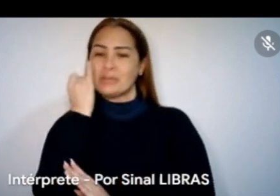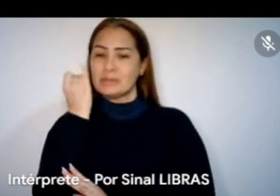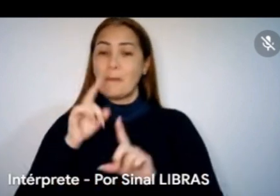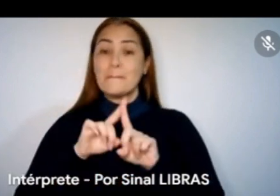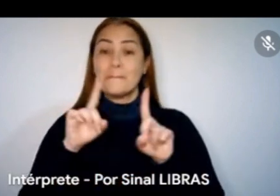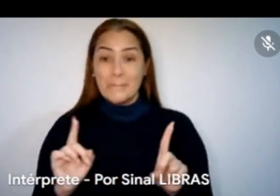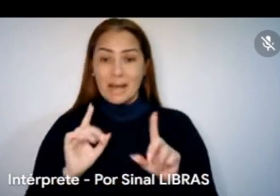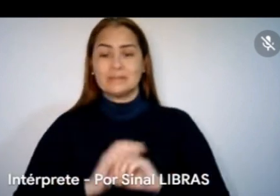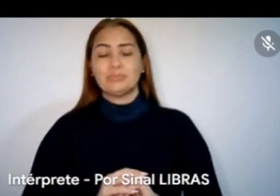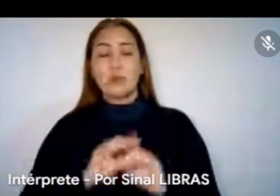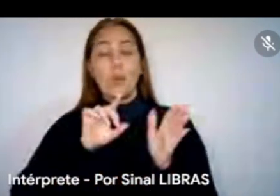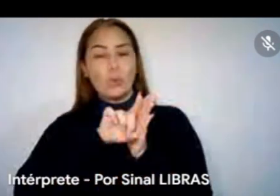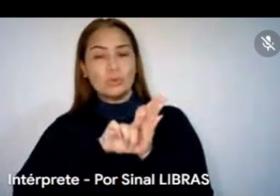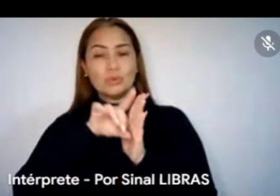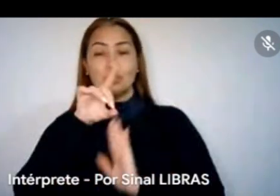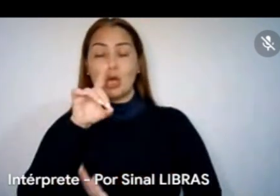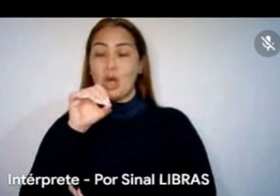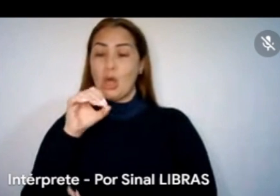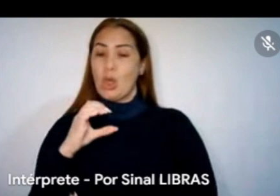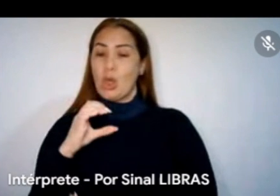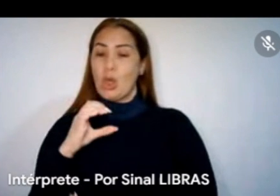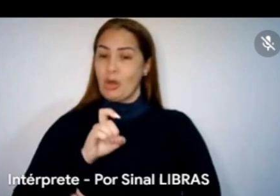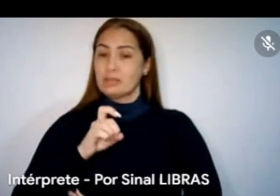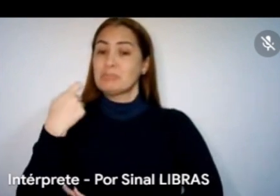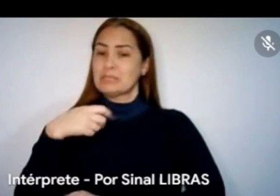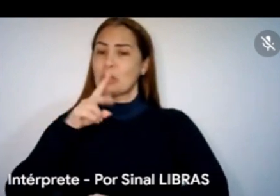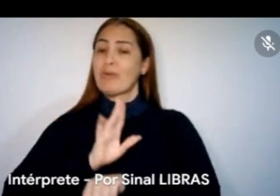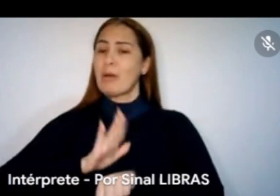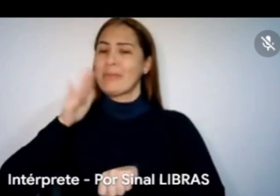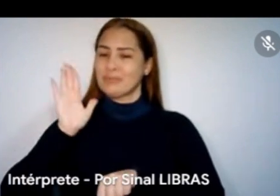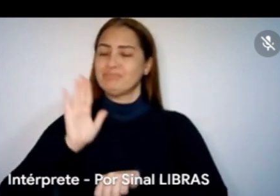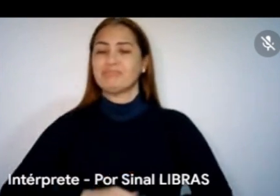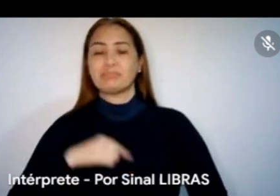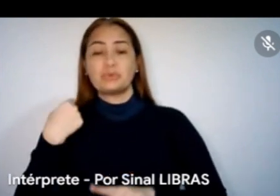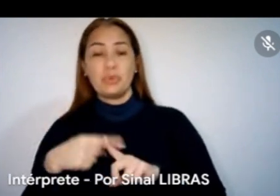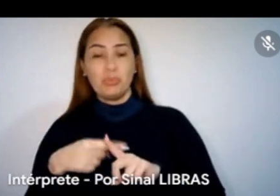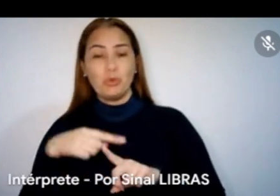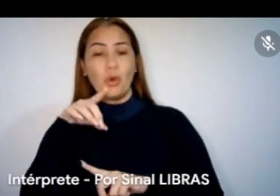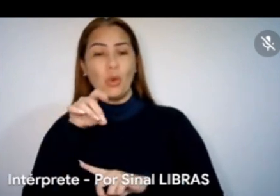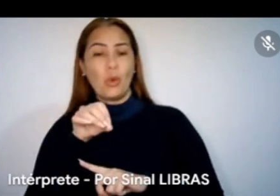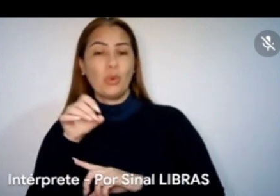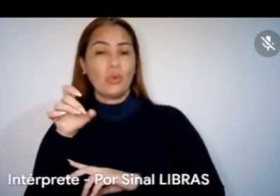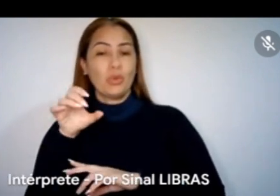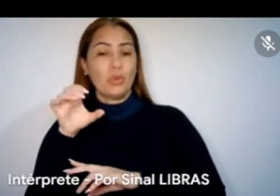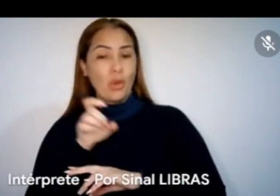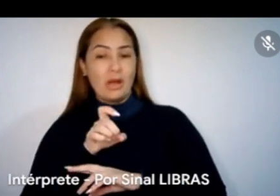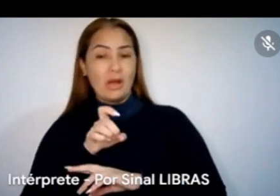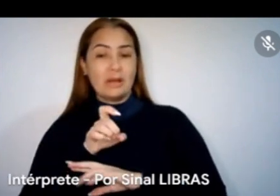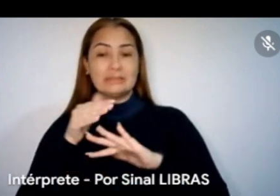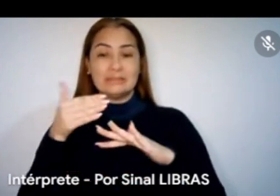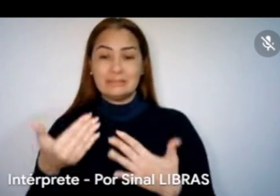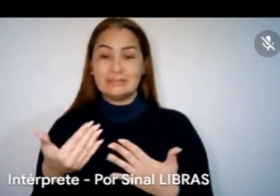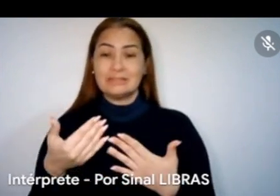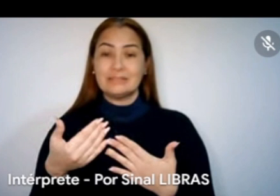acho ela que a gente tem que cuidar com ela com mais atenção, gente. Porque esse docs aqui, se eu queria aqui 10 e-mails, eu consigo fazer 10 sugestões